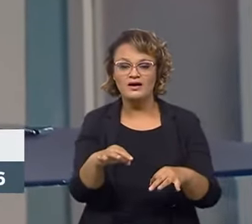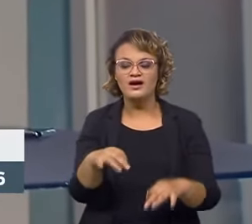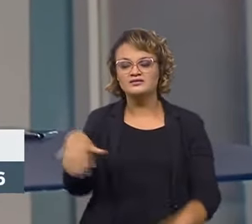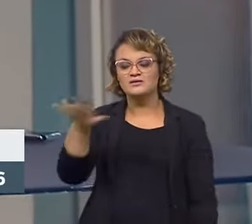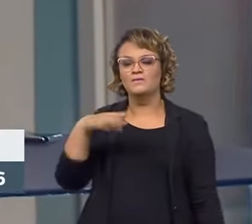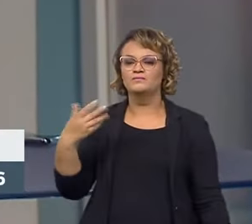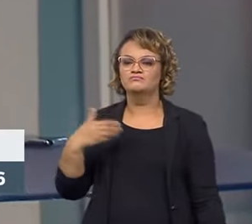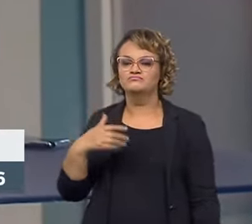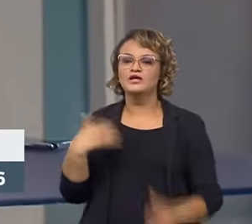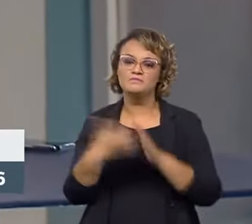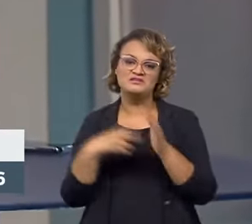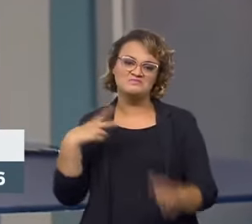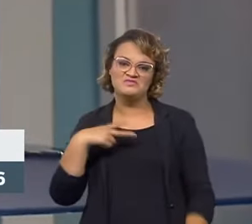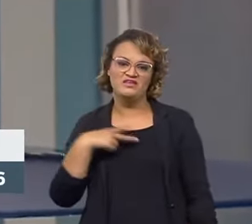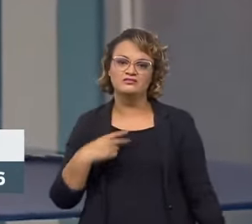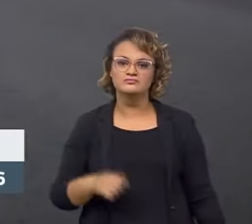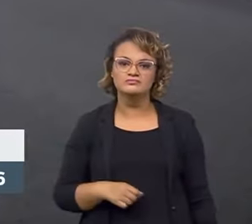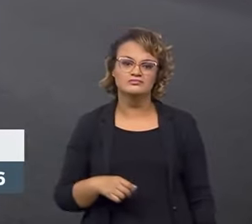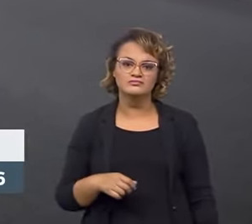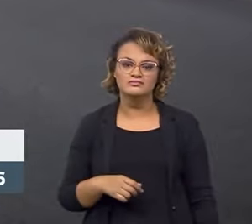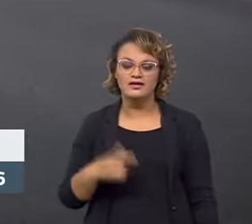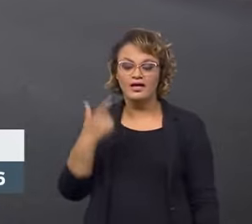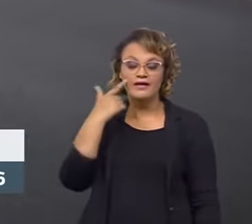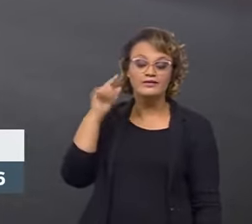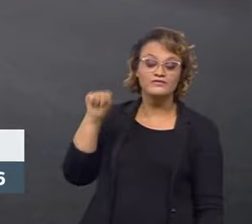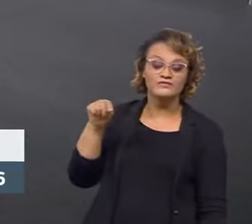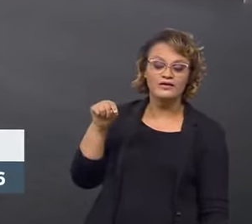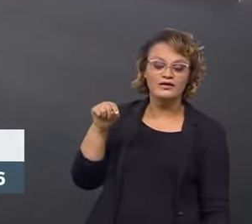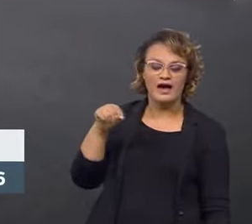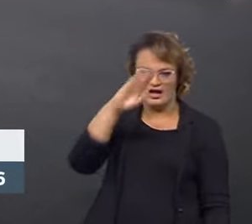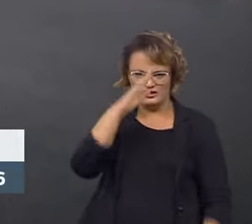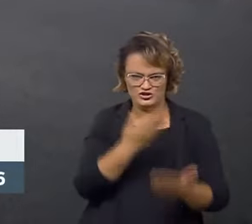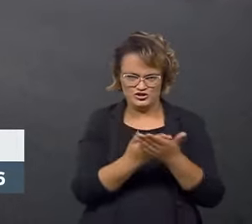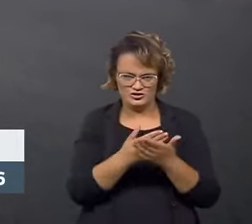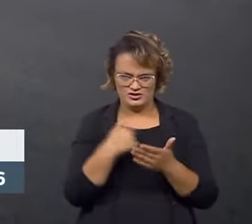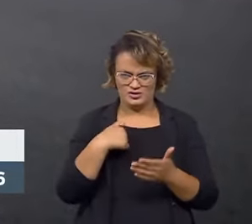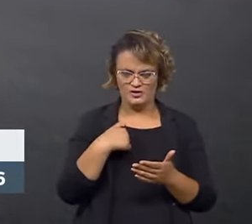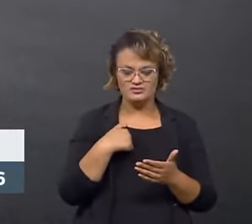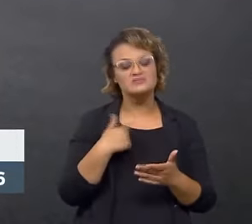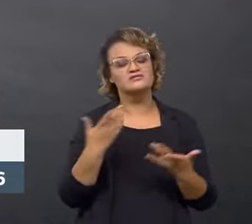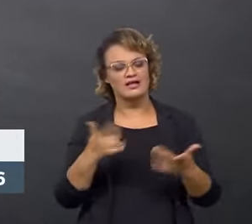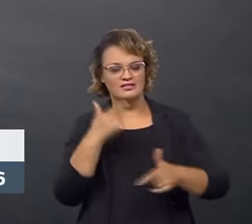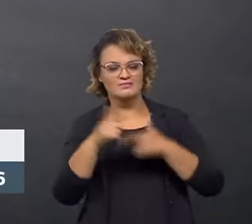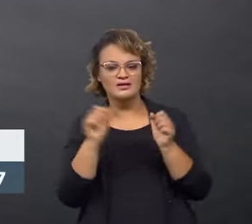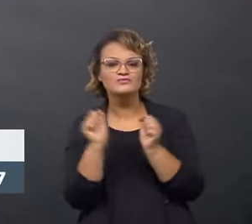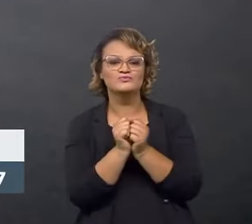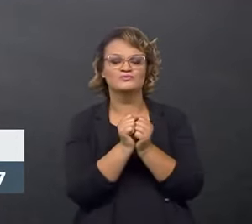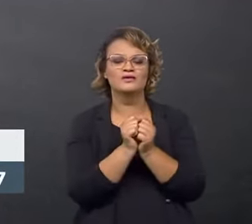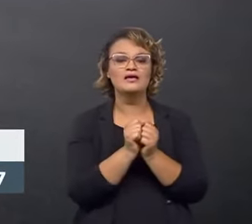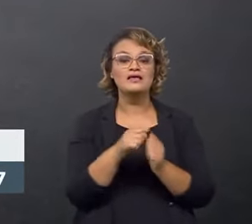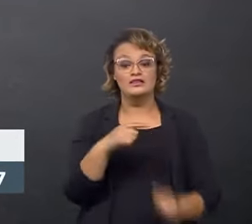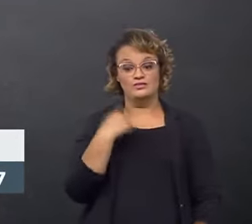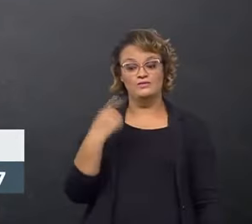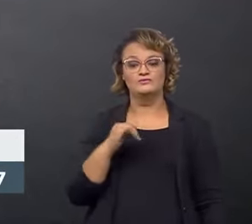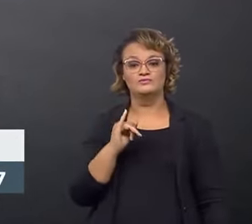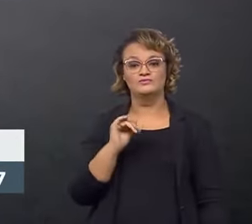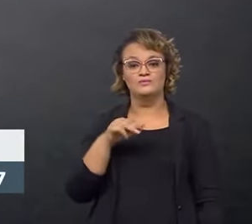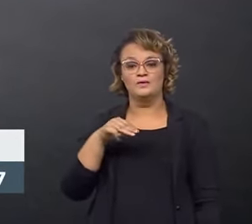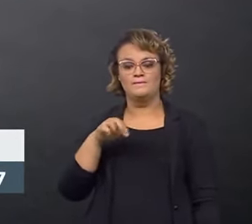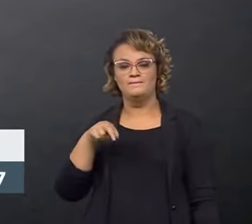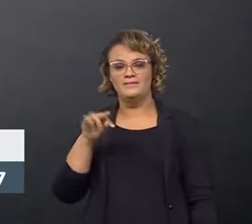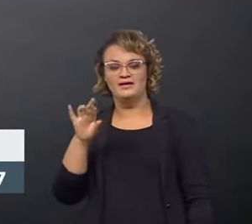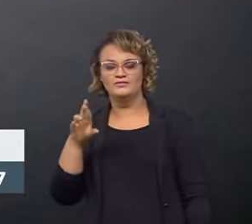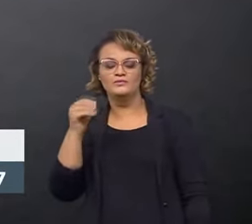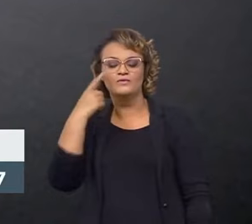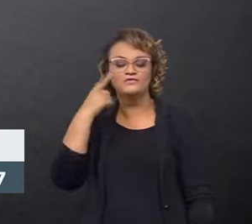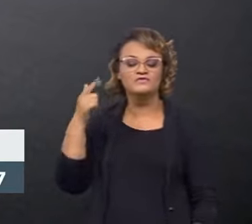privados. Ah, são? São organismos privados que se acreditam no Inmetro para fazer isso. E o que o Inmetro vai fazer, na verdade? Verificar se